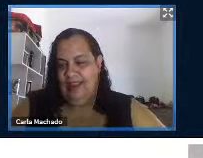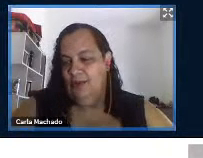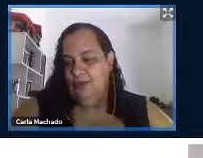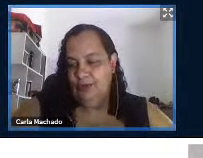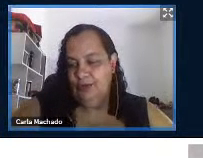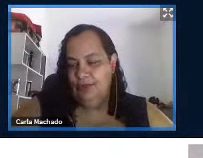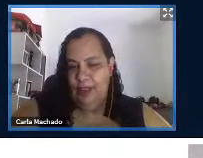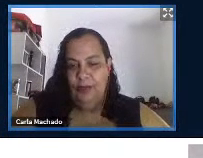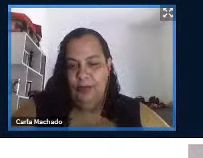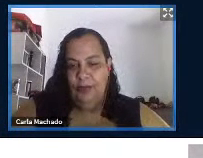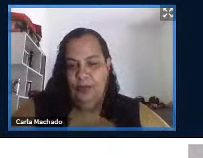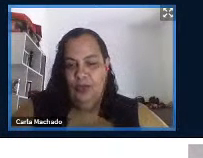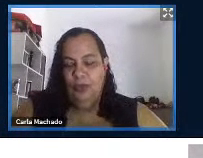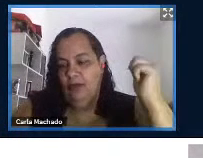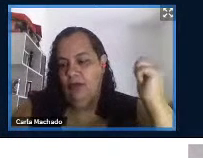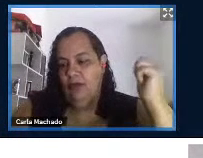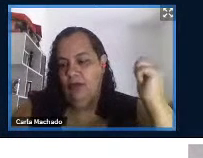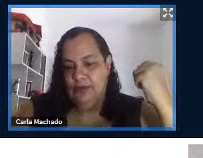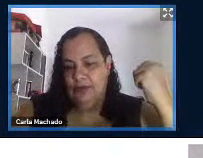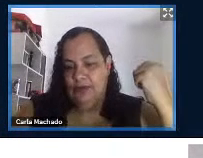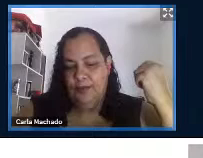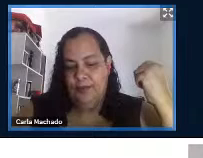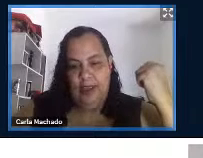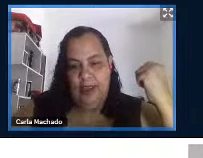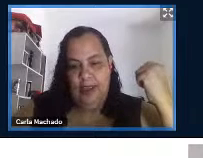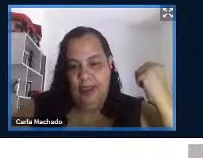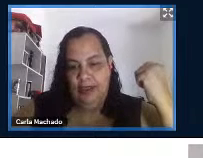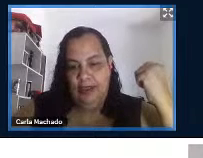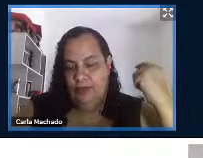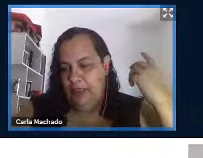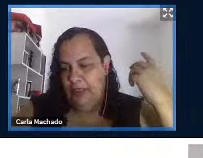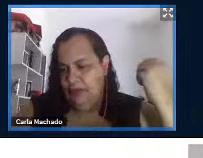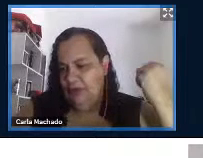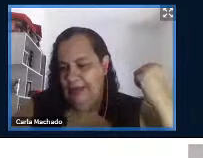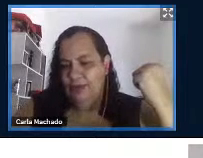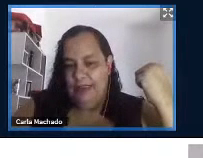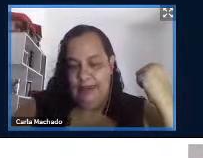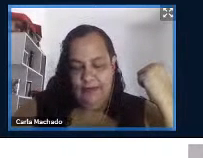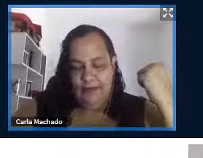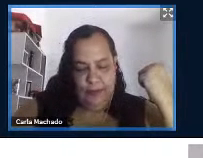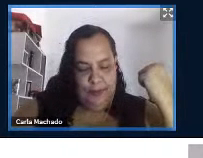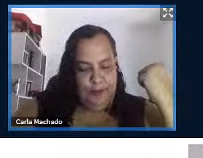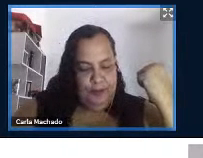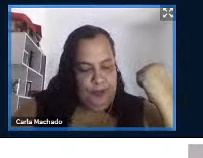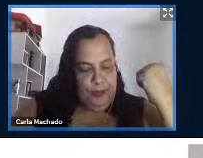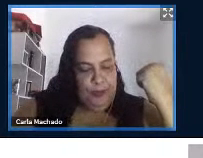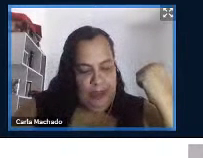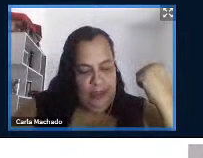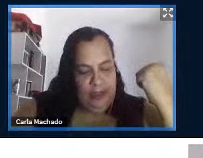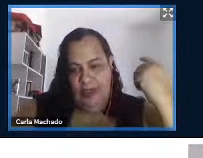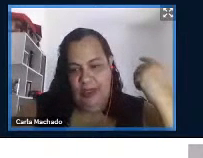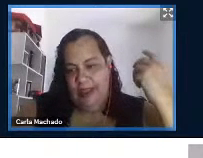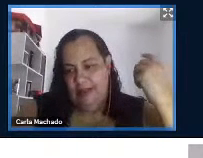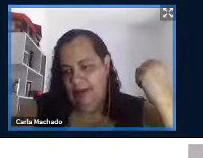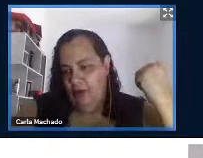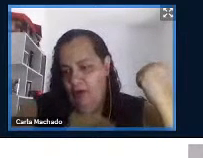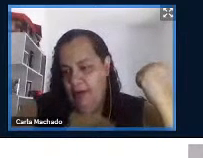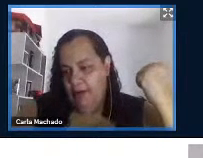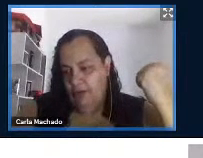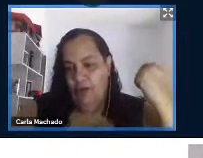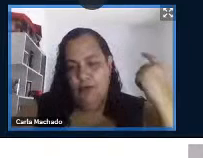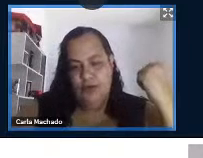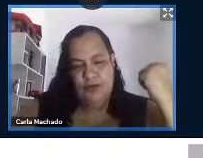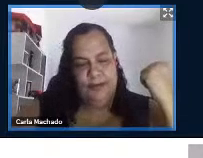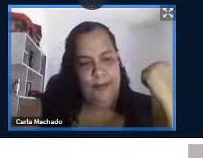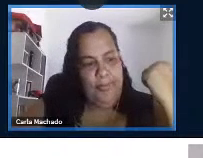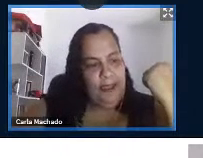Essa questão do mito muito bem colocado, no momento eu estou lendo um livro Mulheres que